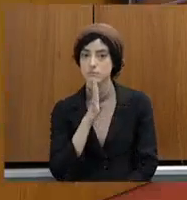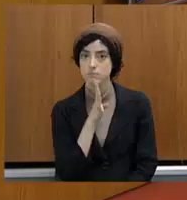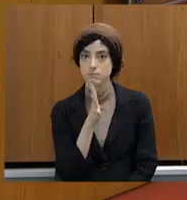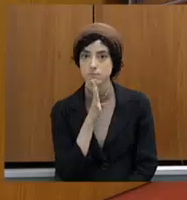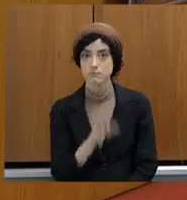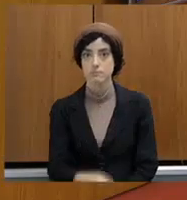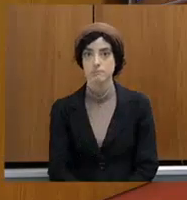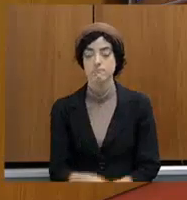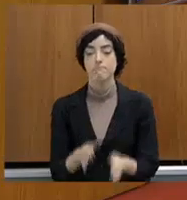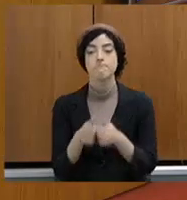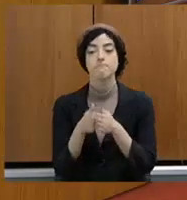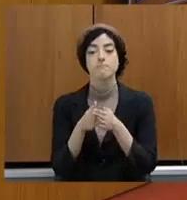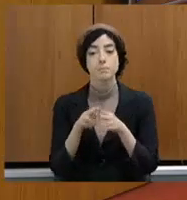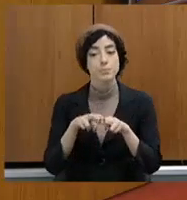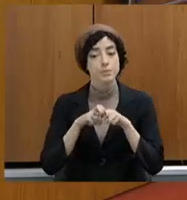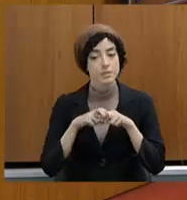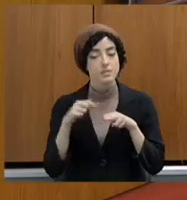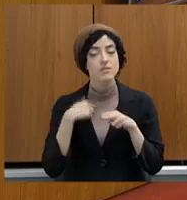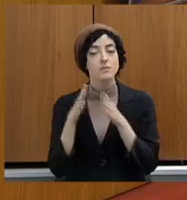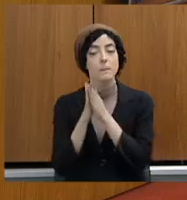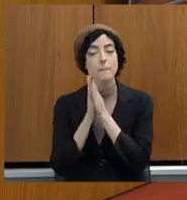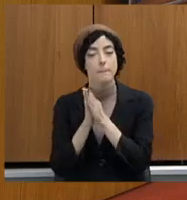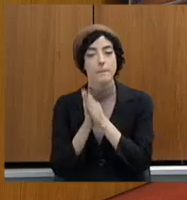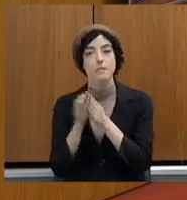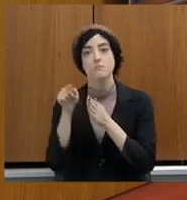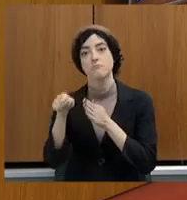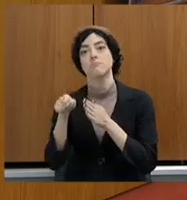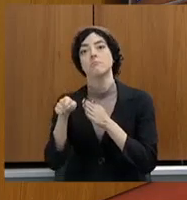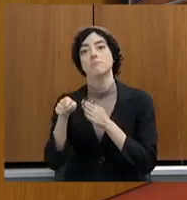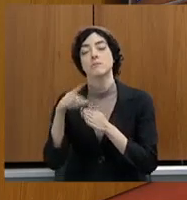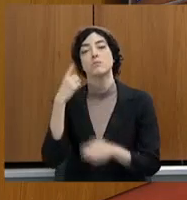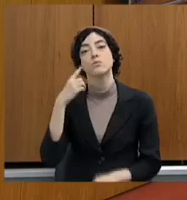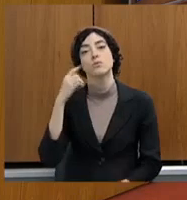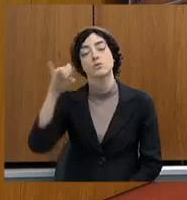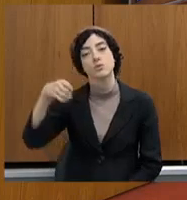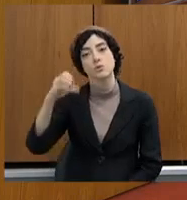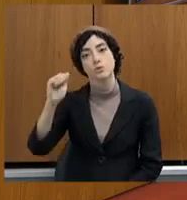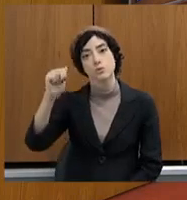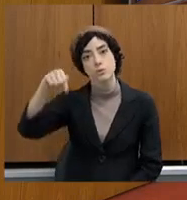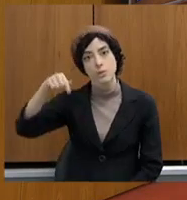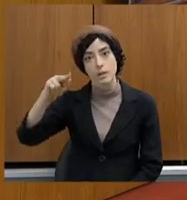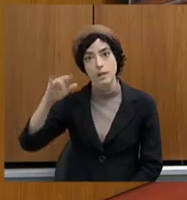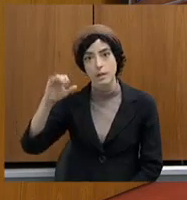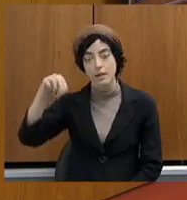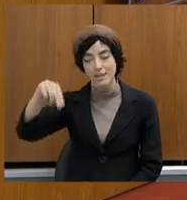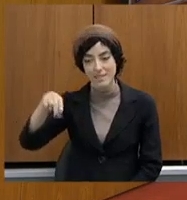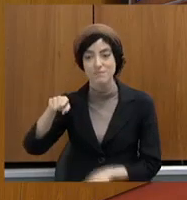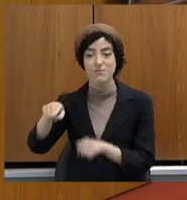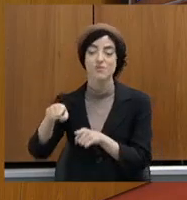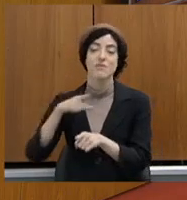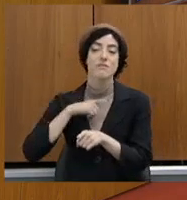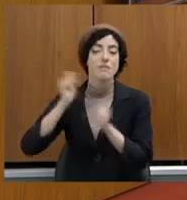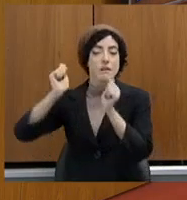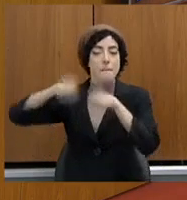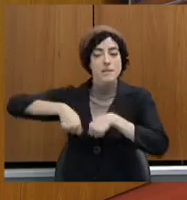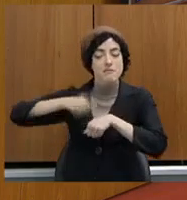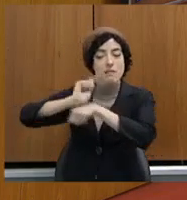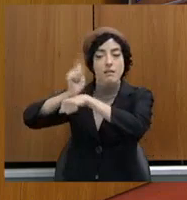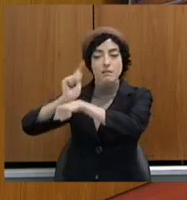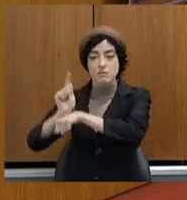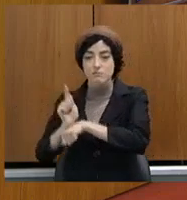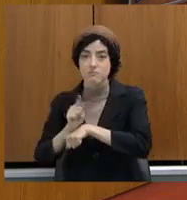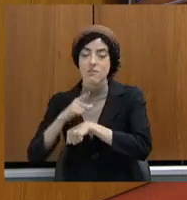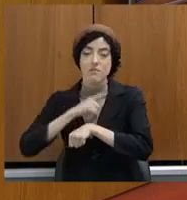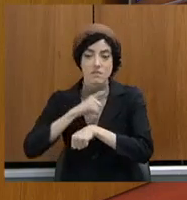empenho do senhor. Muito. O senhor coloca toda a capacidade gerencial que o senhor tem, e o senhor tem, tem muita,